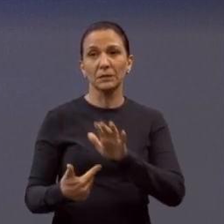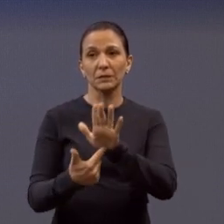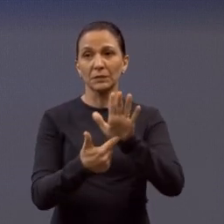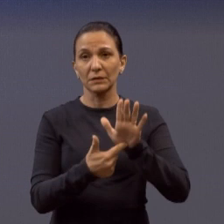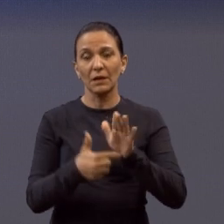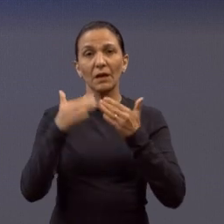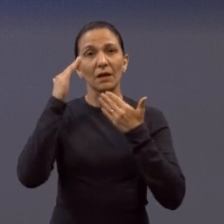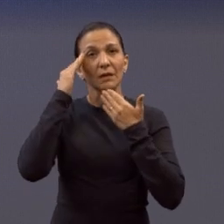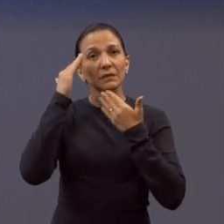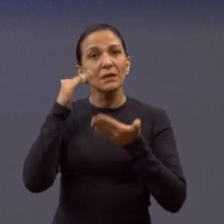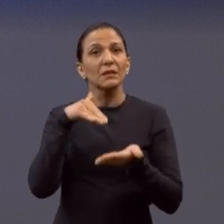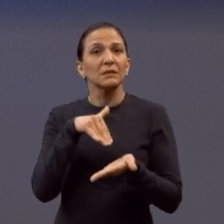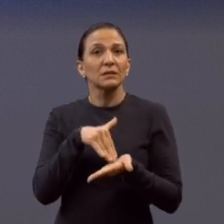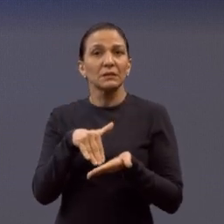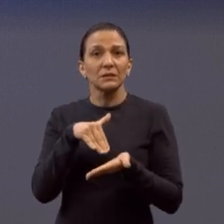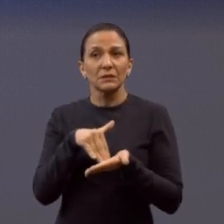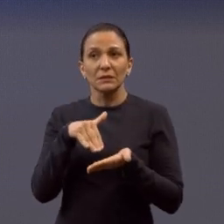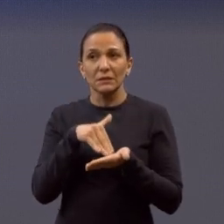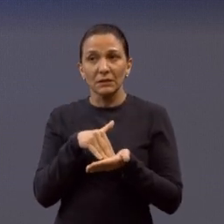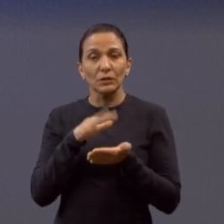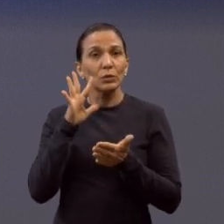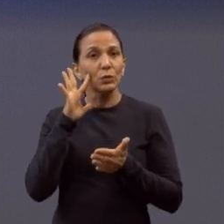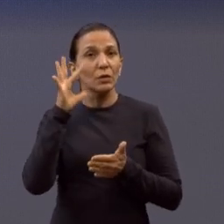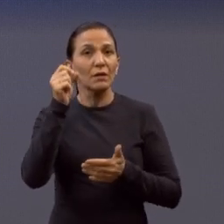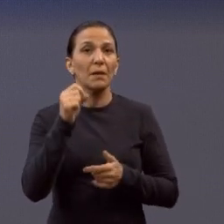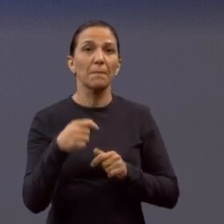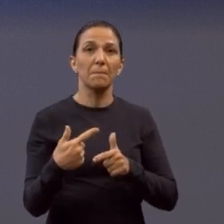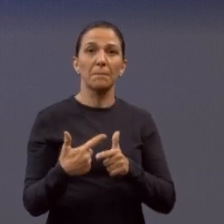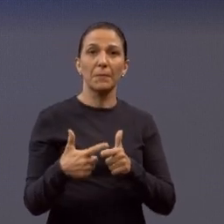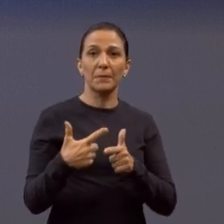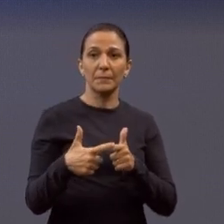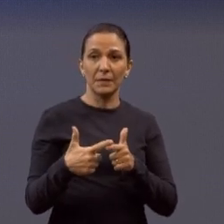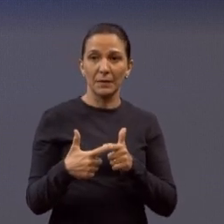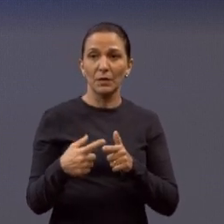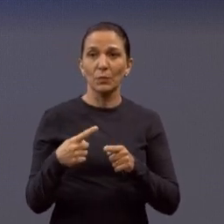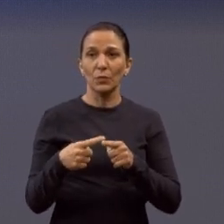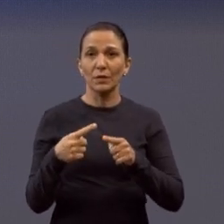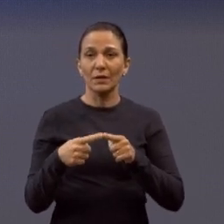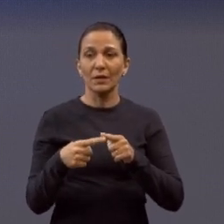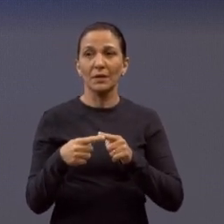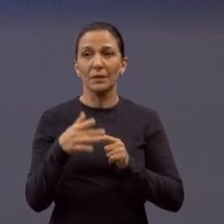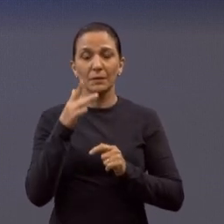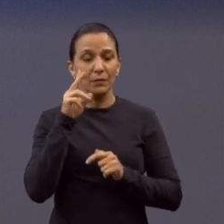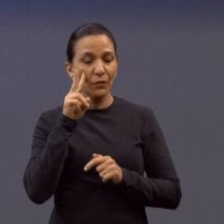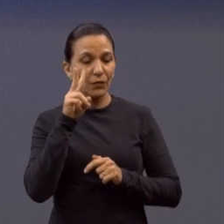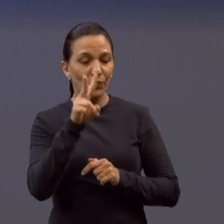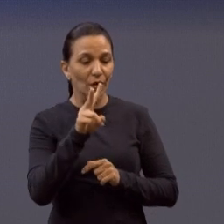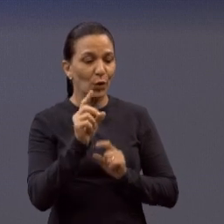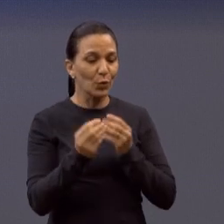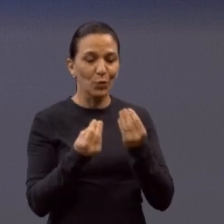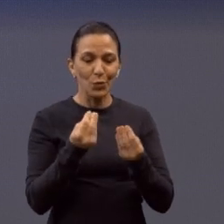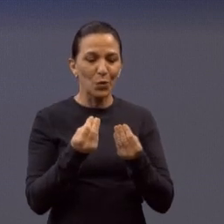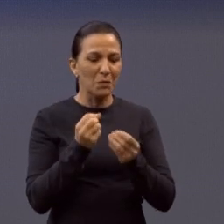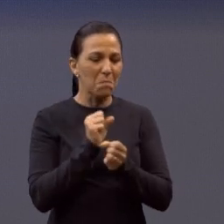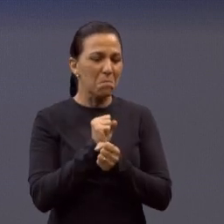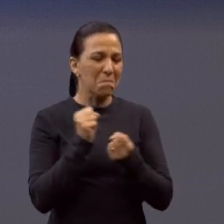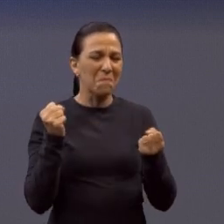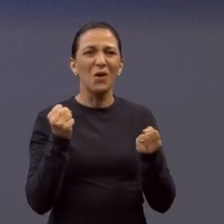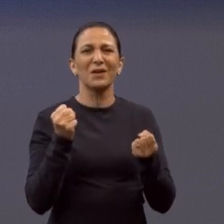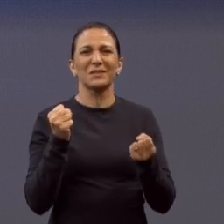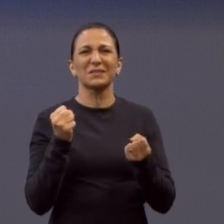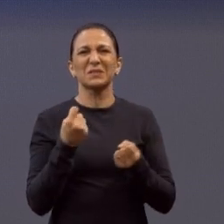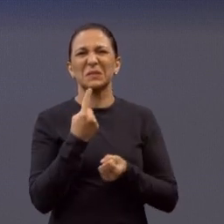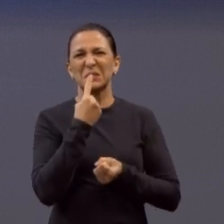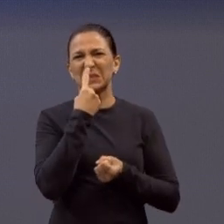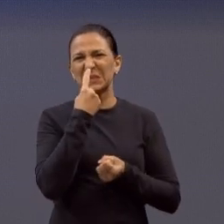aqui agradecer à secretária, que foi lá e resolveu a situação, porque quem for lá não tem condições de ficar com